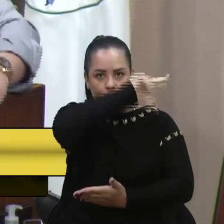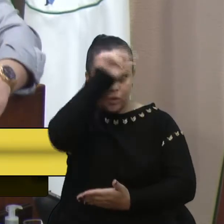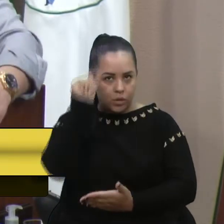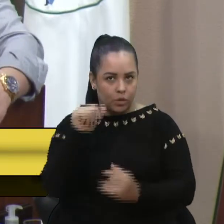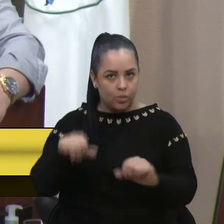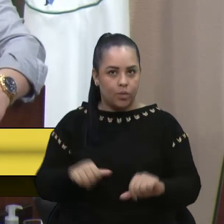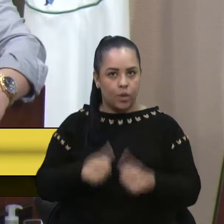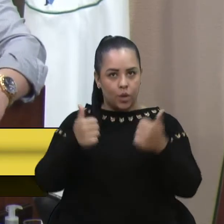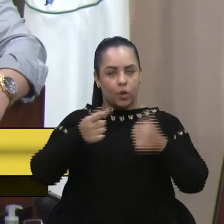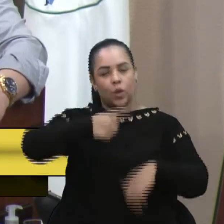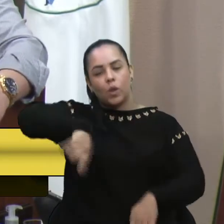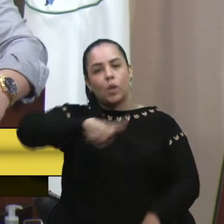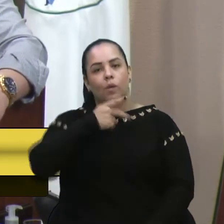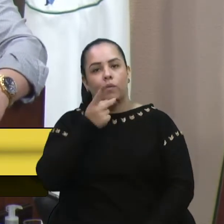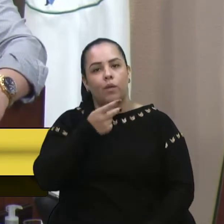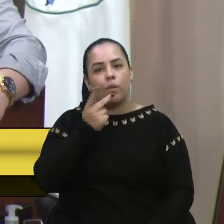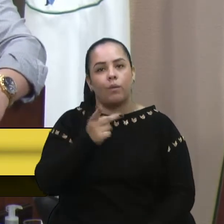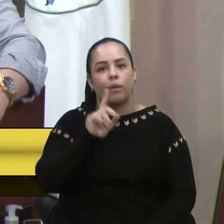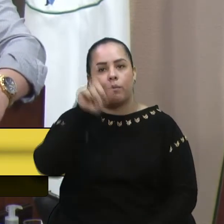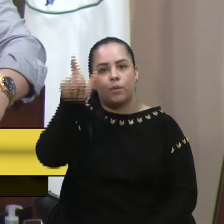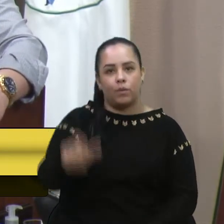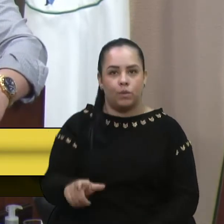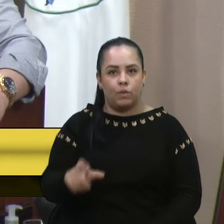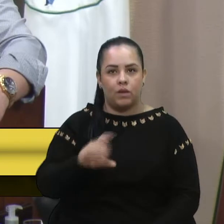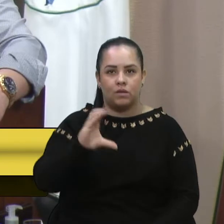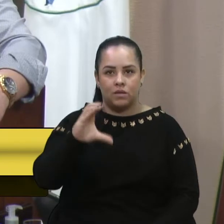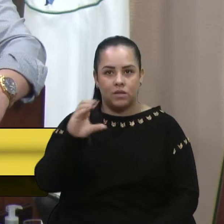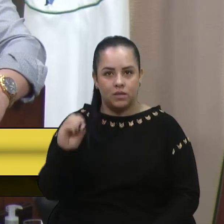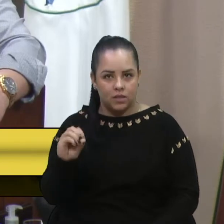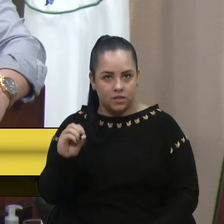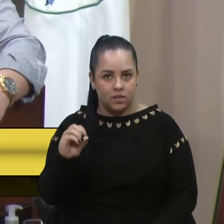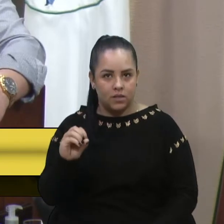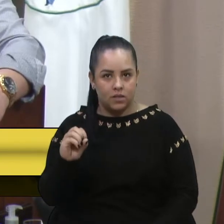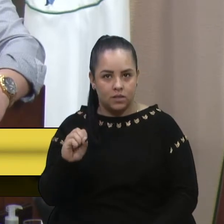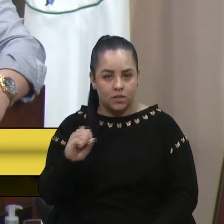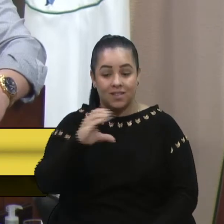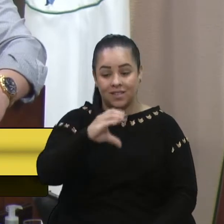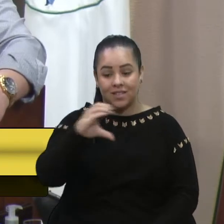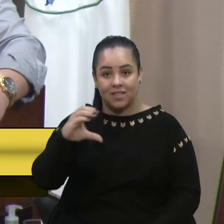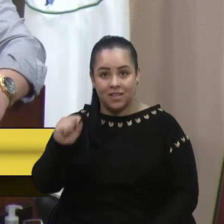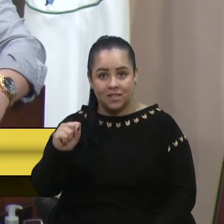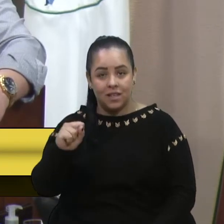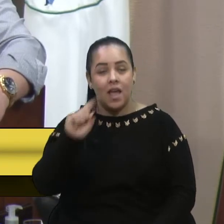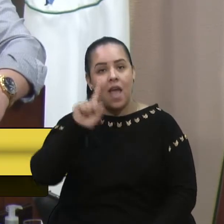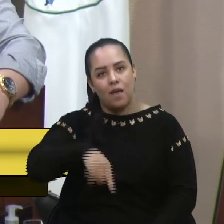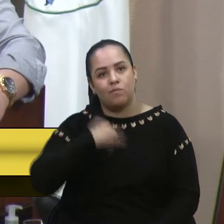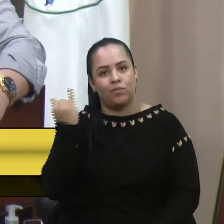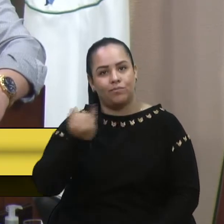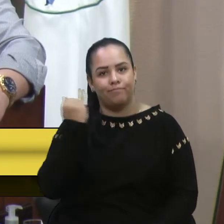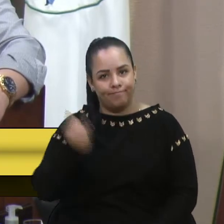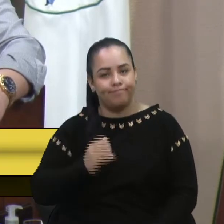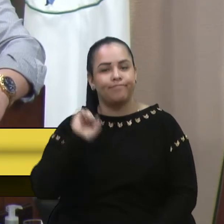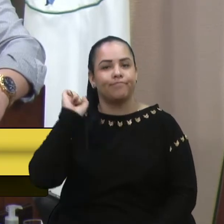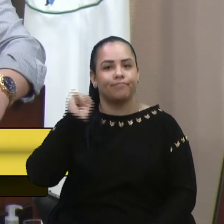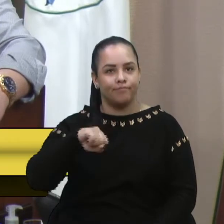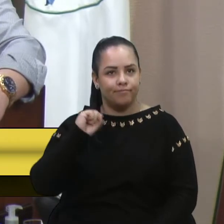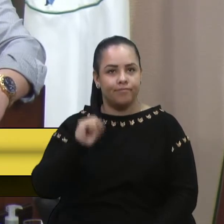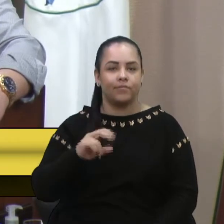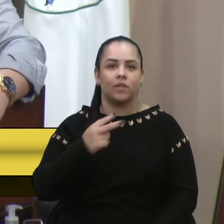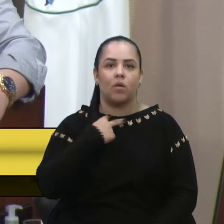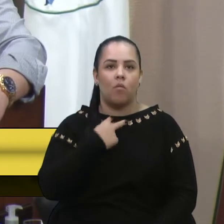expressamos que a pessoa do CC, ela é importante, sim. A gente não pode deixar aqui